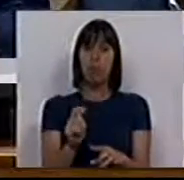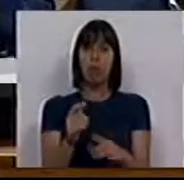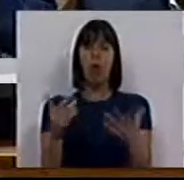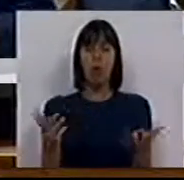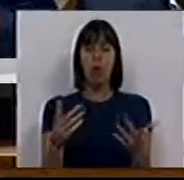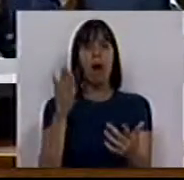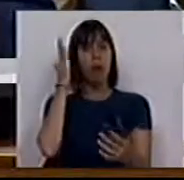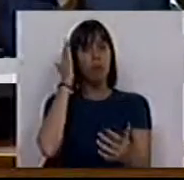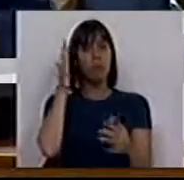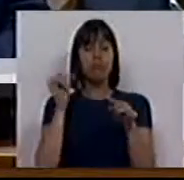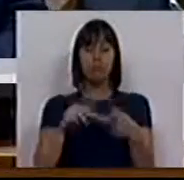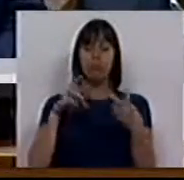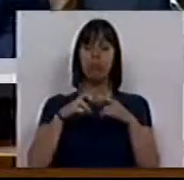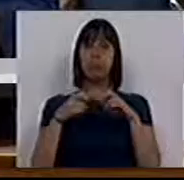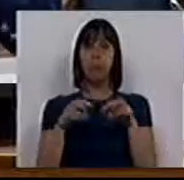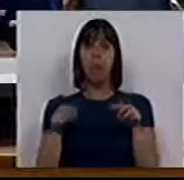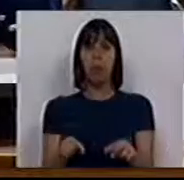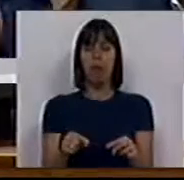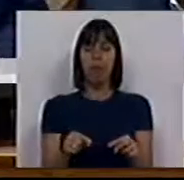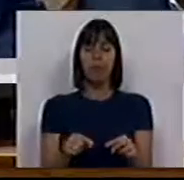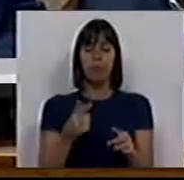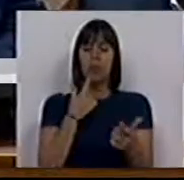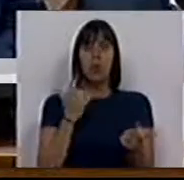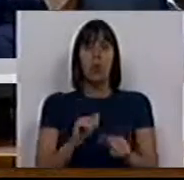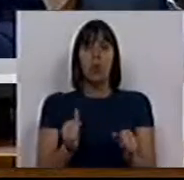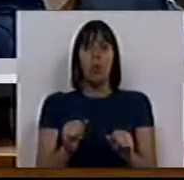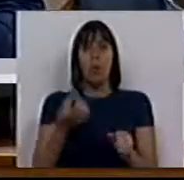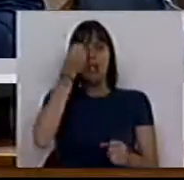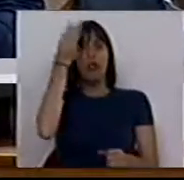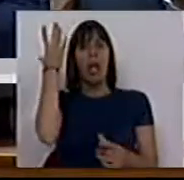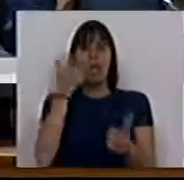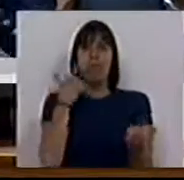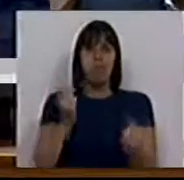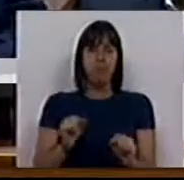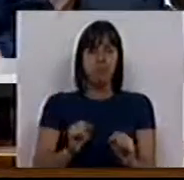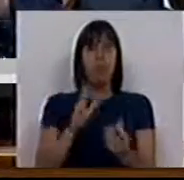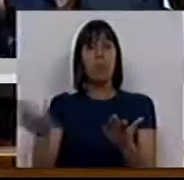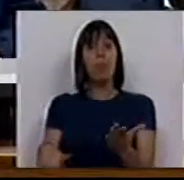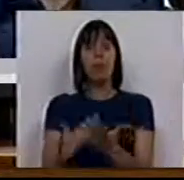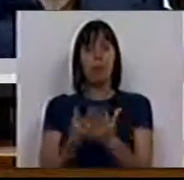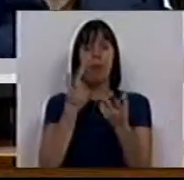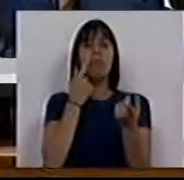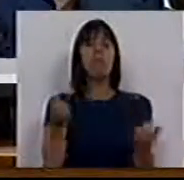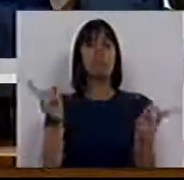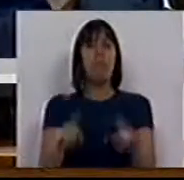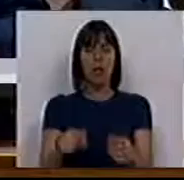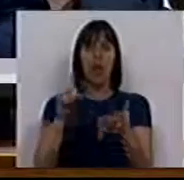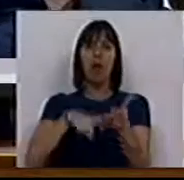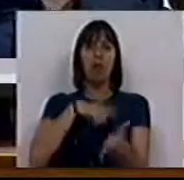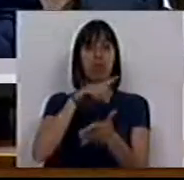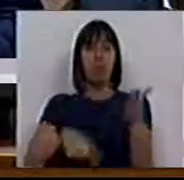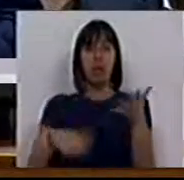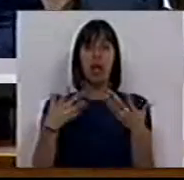Esquerda entende que este problema não deve cair no esquecimento e propõe novamente a